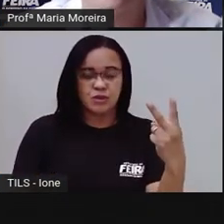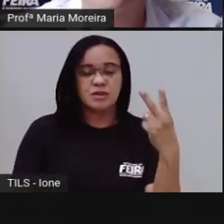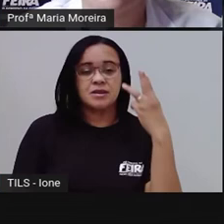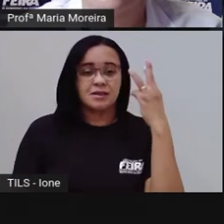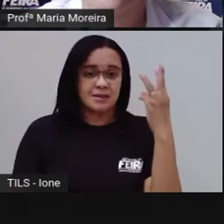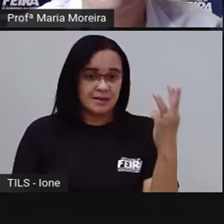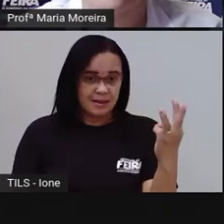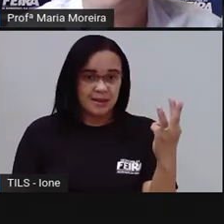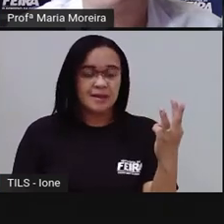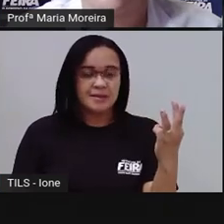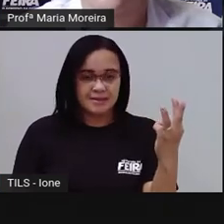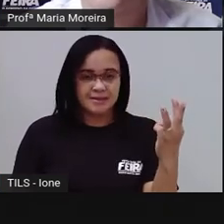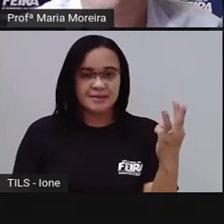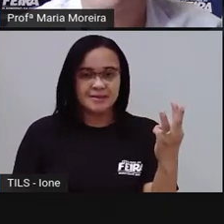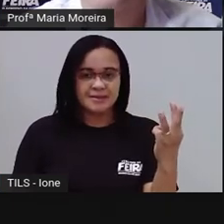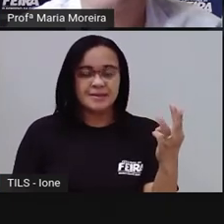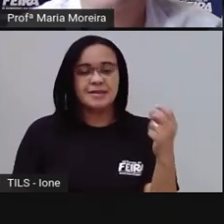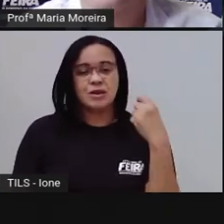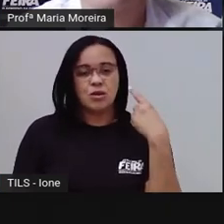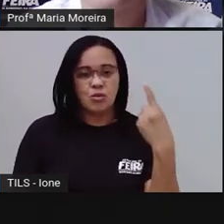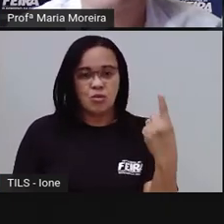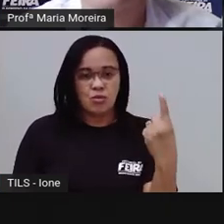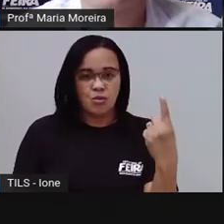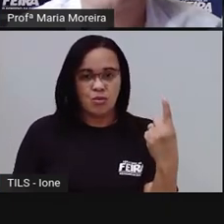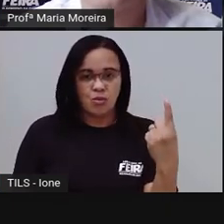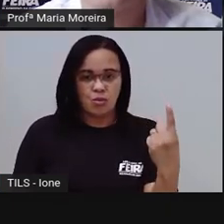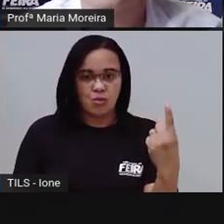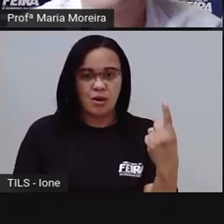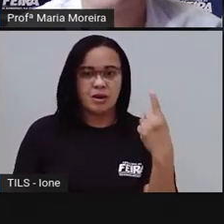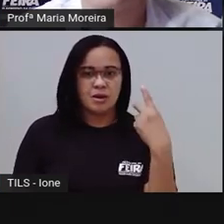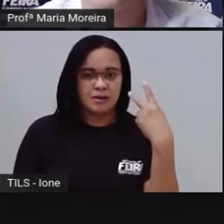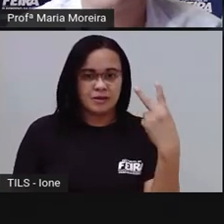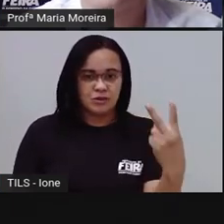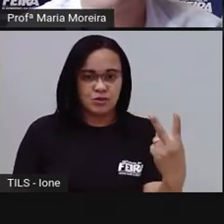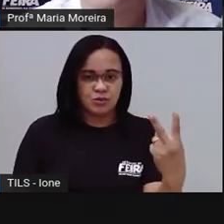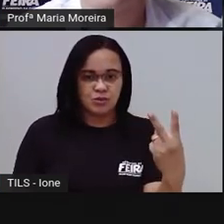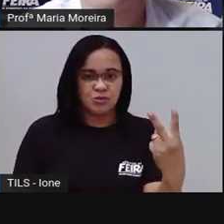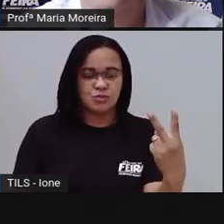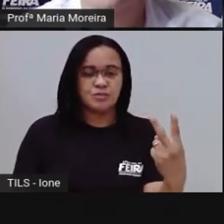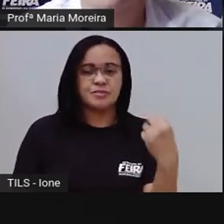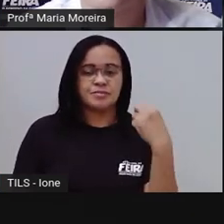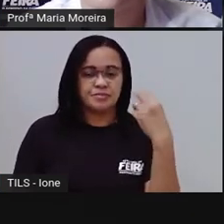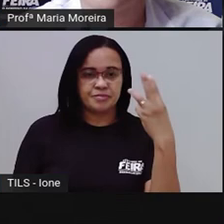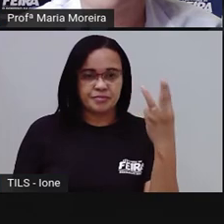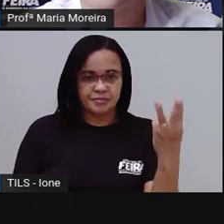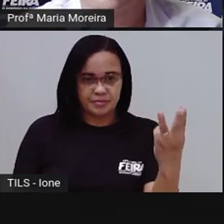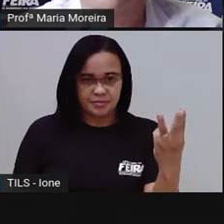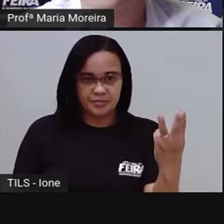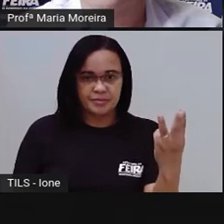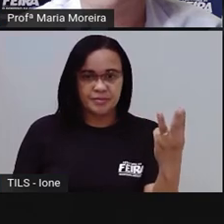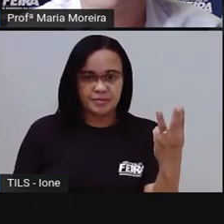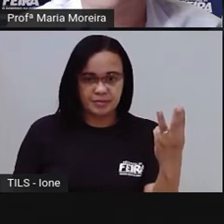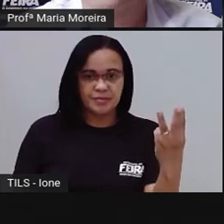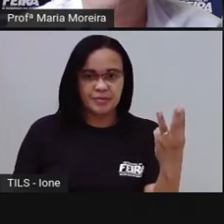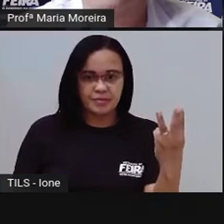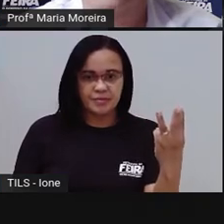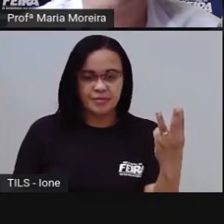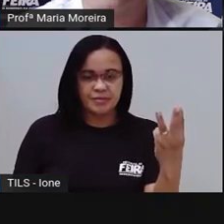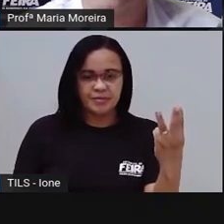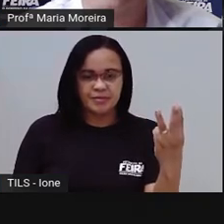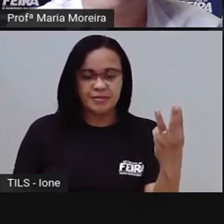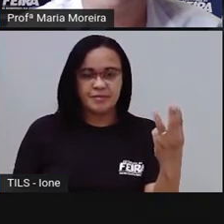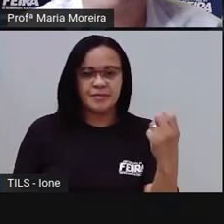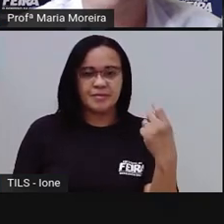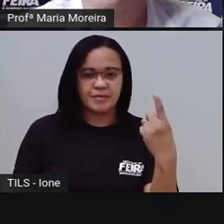duas, três. Aqui, ó, uma, duas, três. Né? Ó,